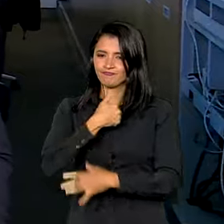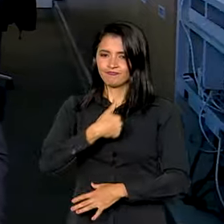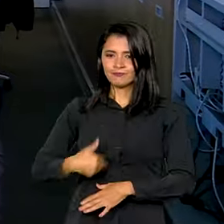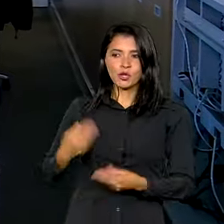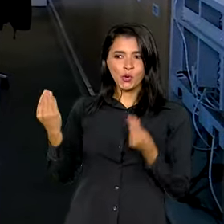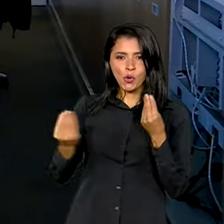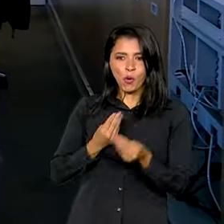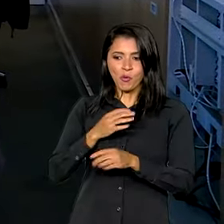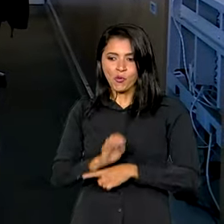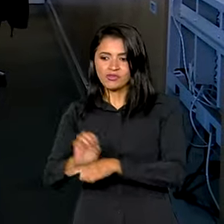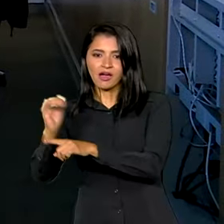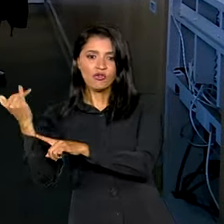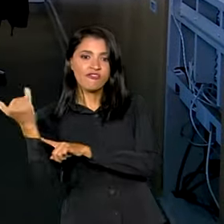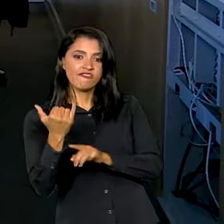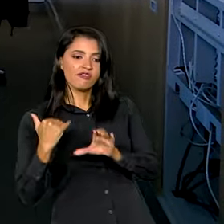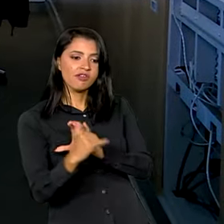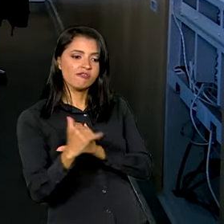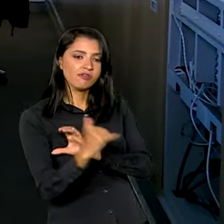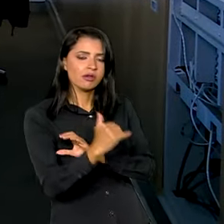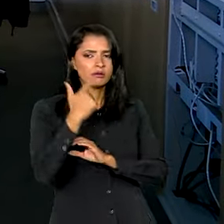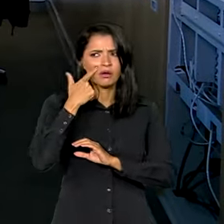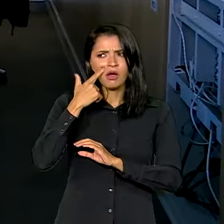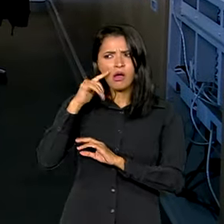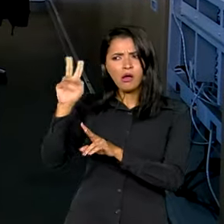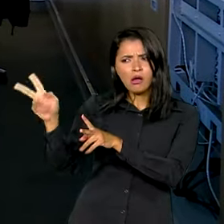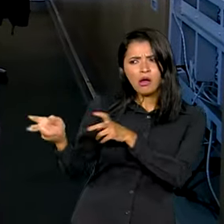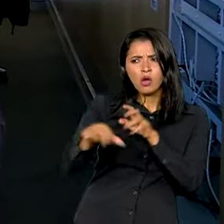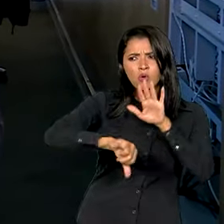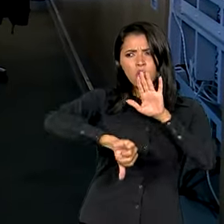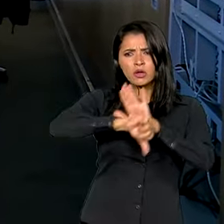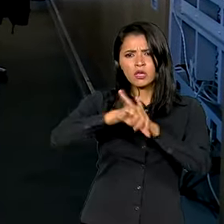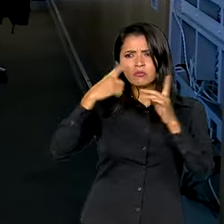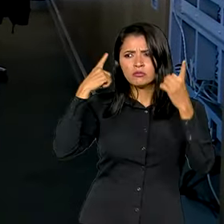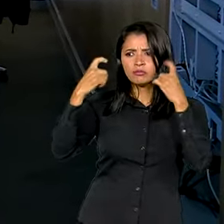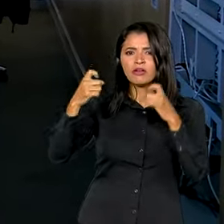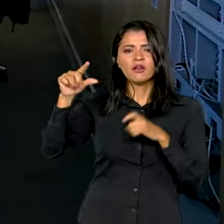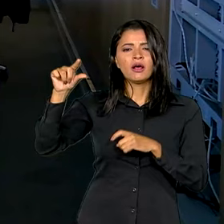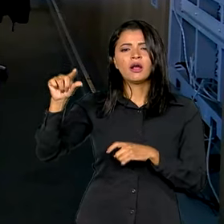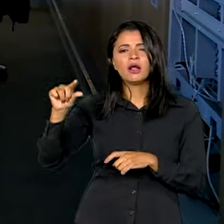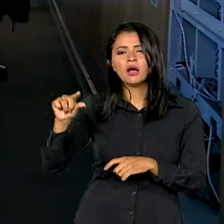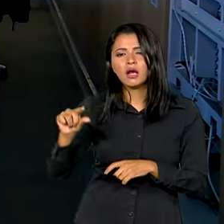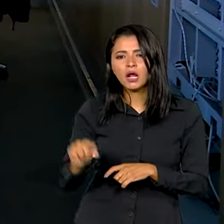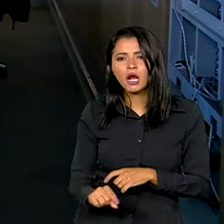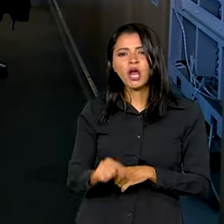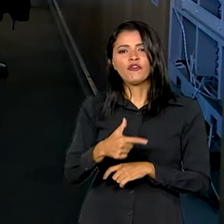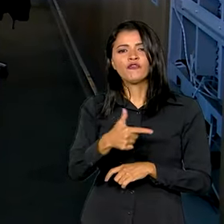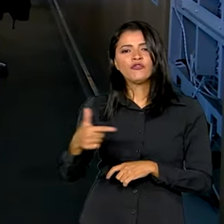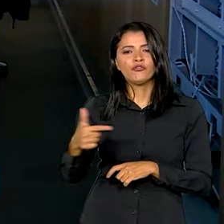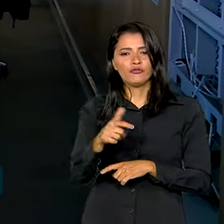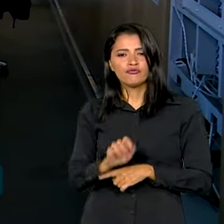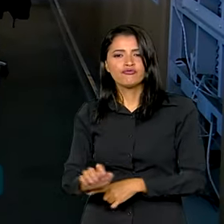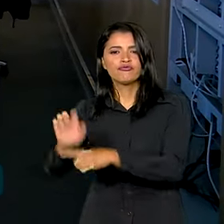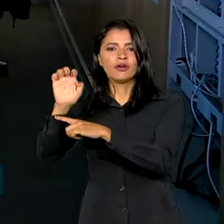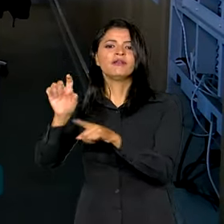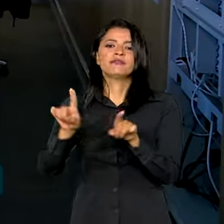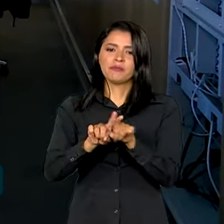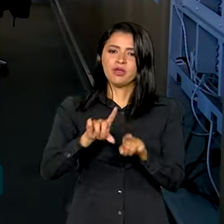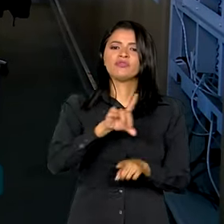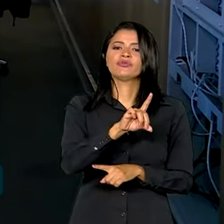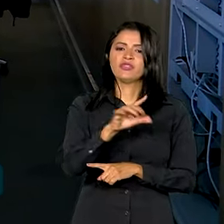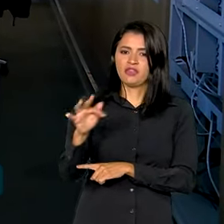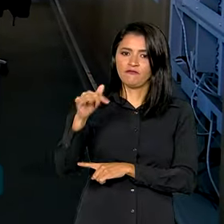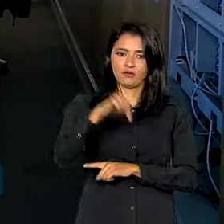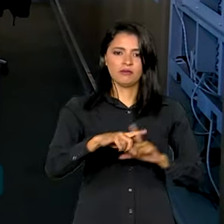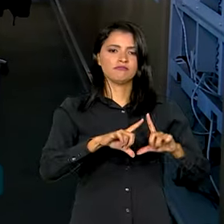estados e revelam que os crimes letais e intencionais vem decaindo em 22 estados e no Distrito Federal. Em